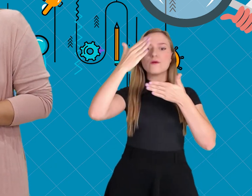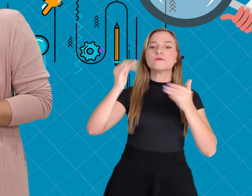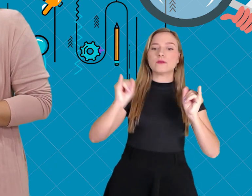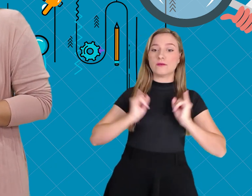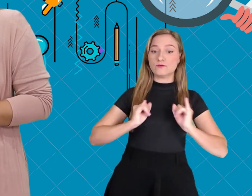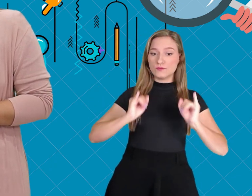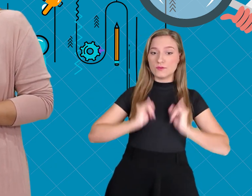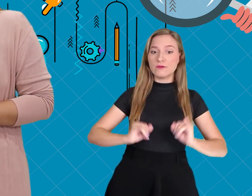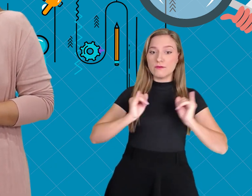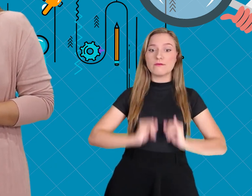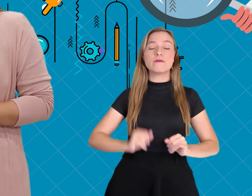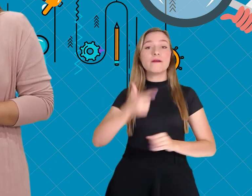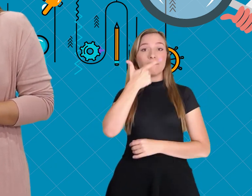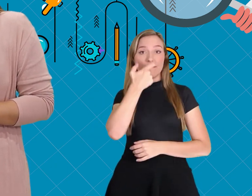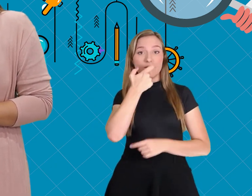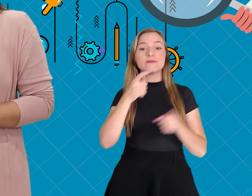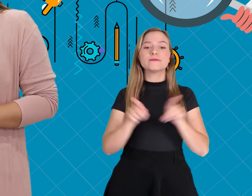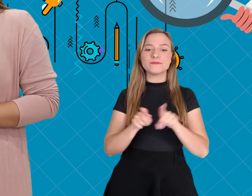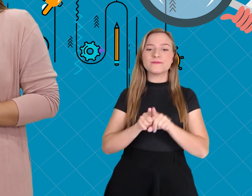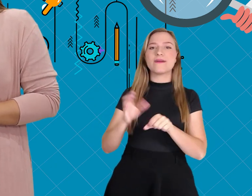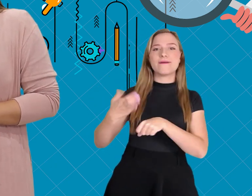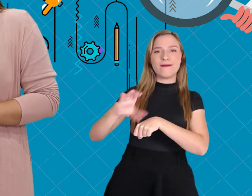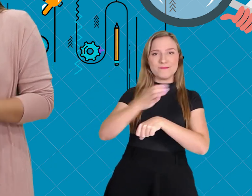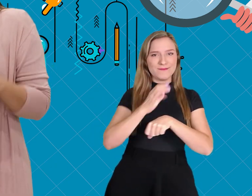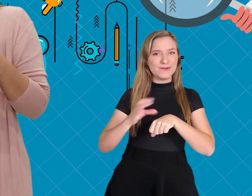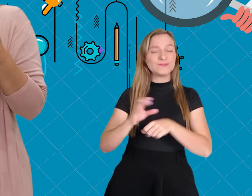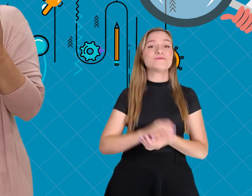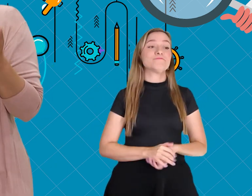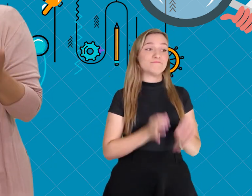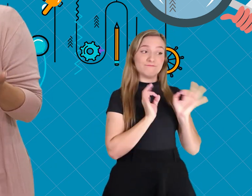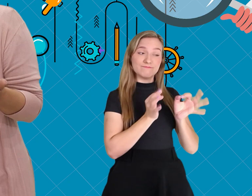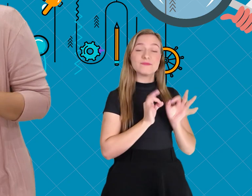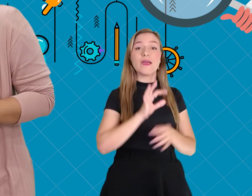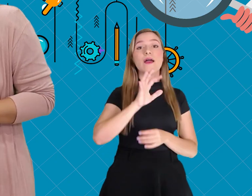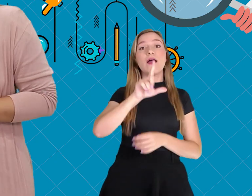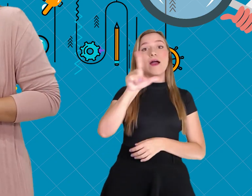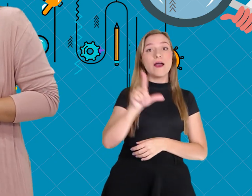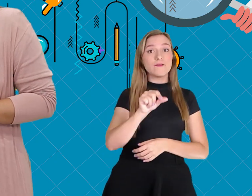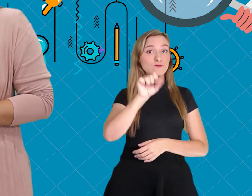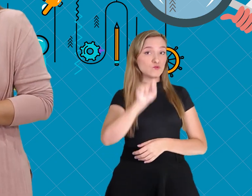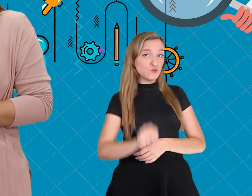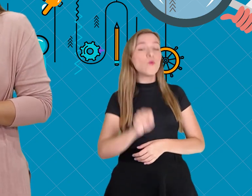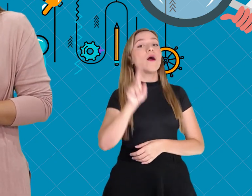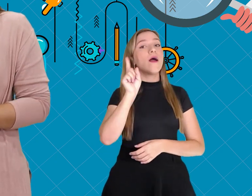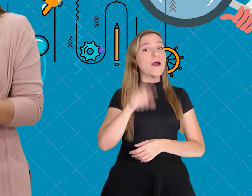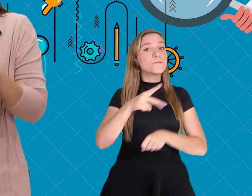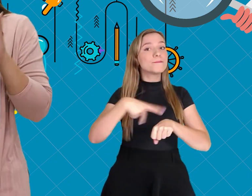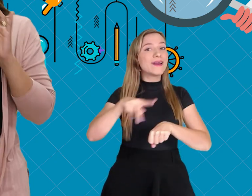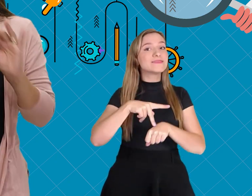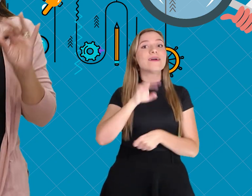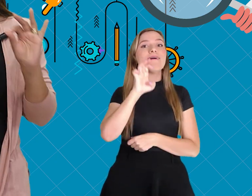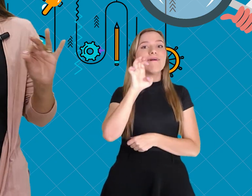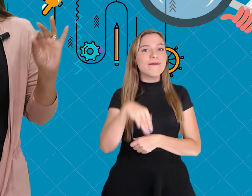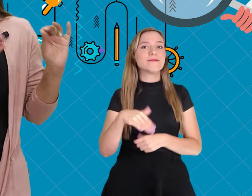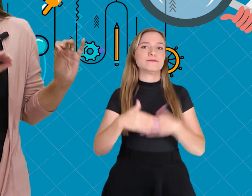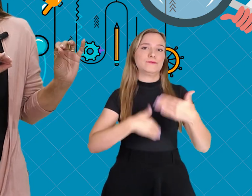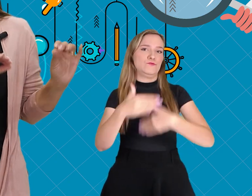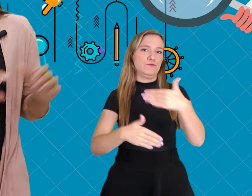Argélia, Gana e Camarões. Isso mesmo. A África do Sul, por exemplo, é um país em